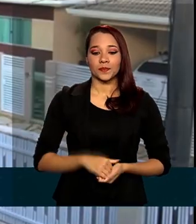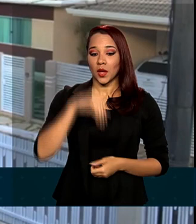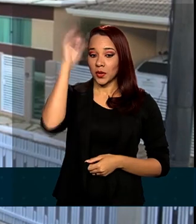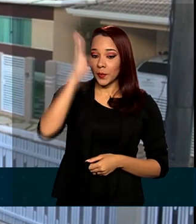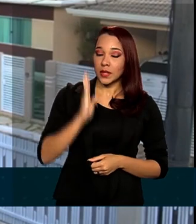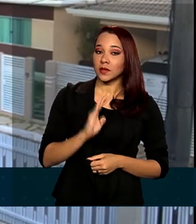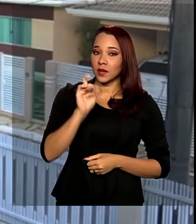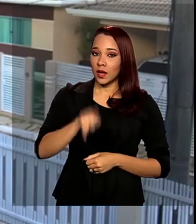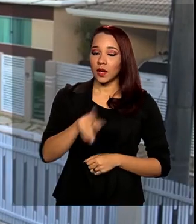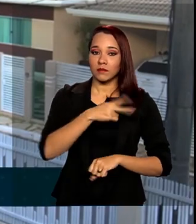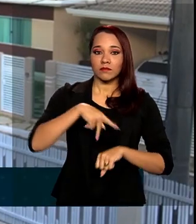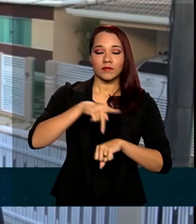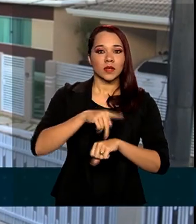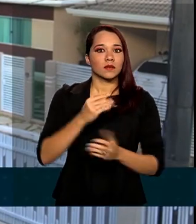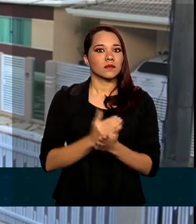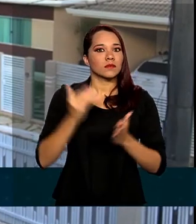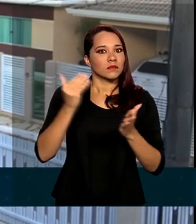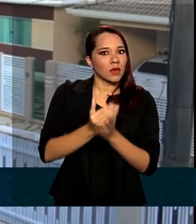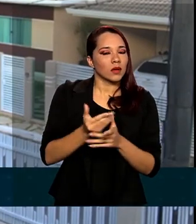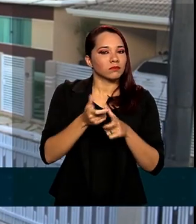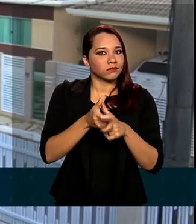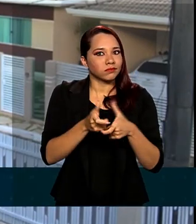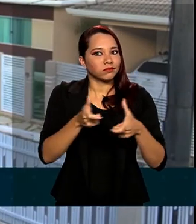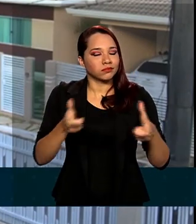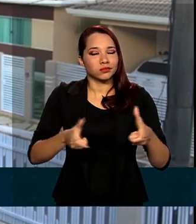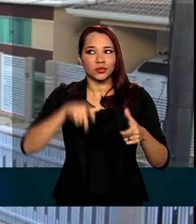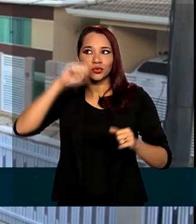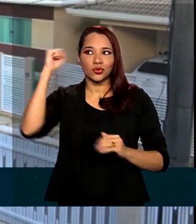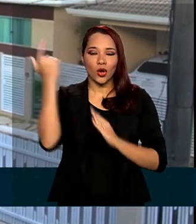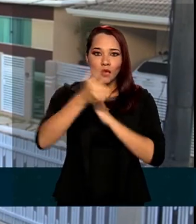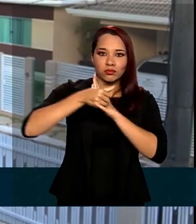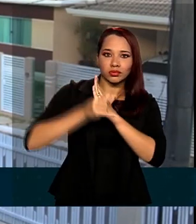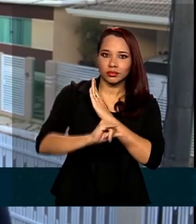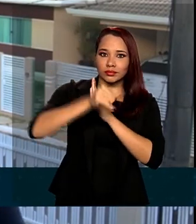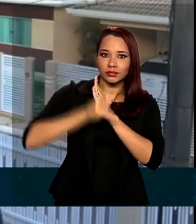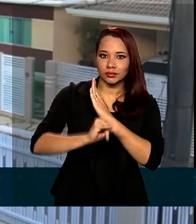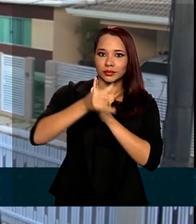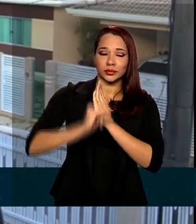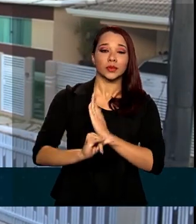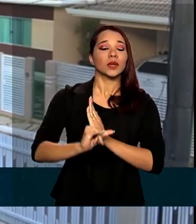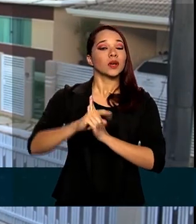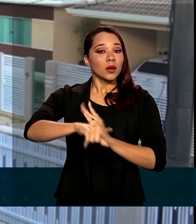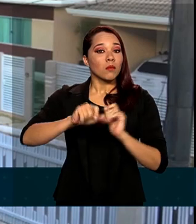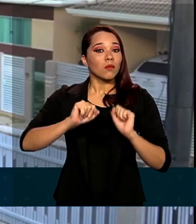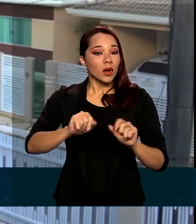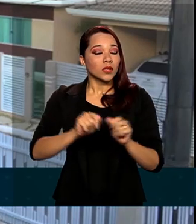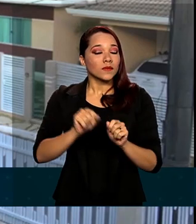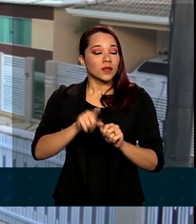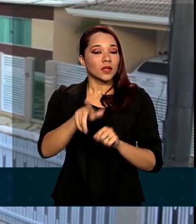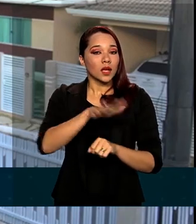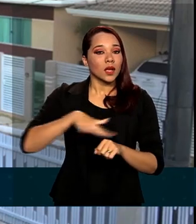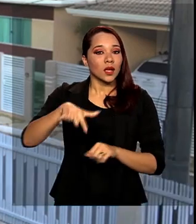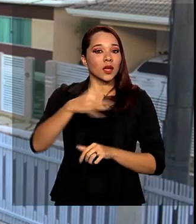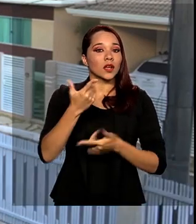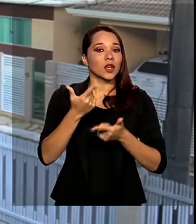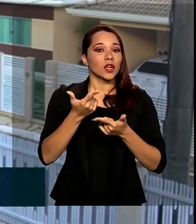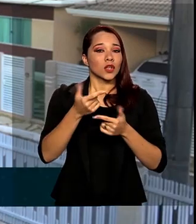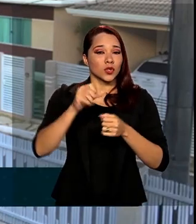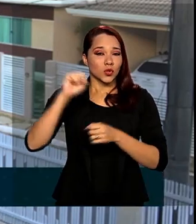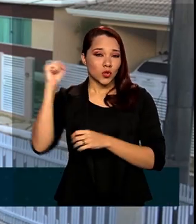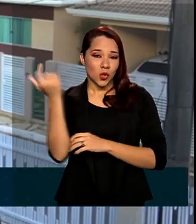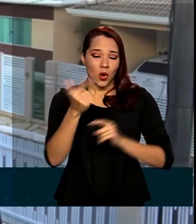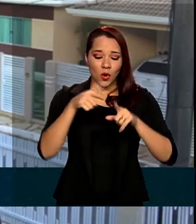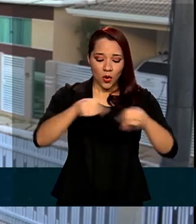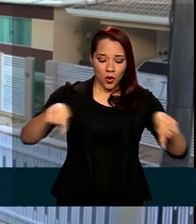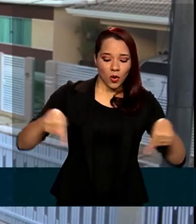é um dos países com maior potencial de geração de energia solar. Ela pode ser produzida nas usinas solares de grande porte,